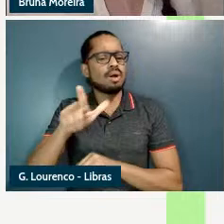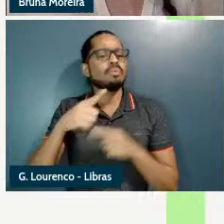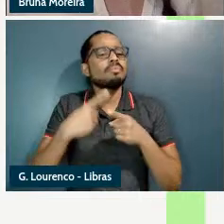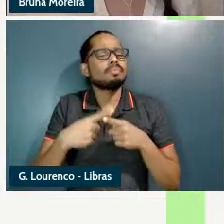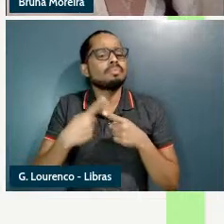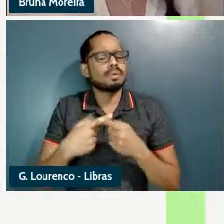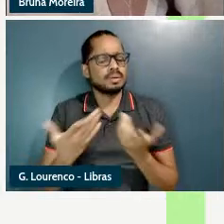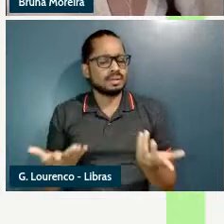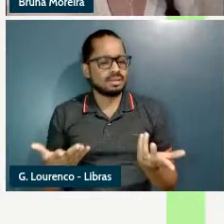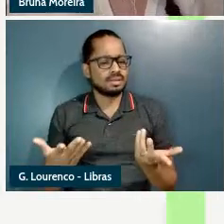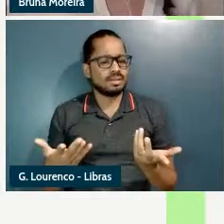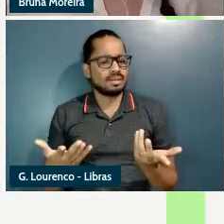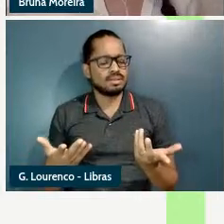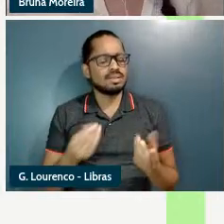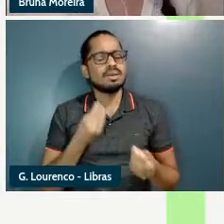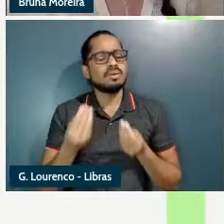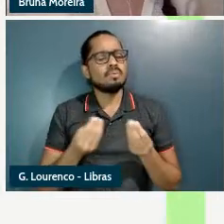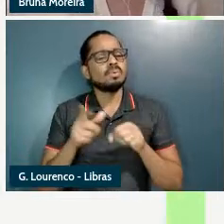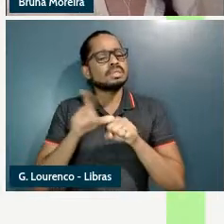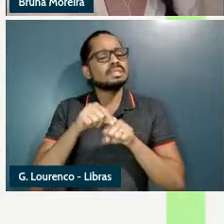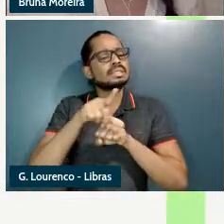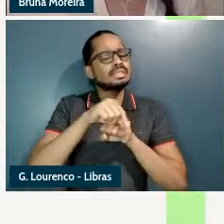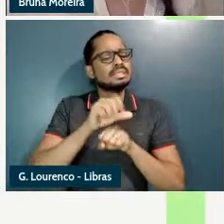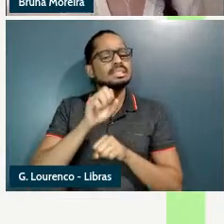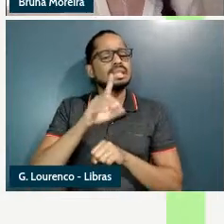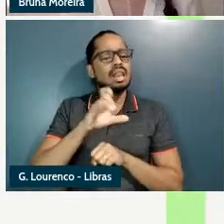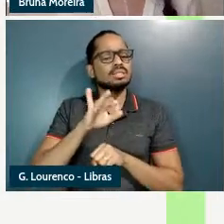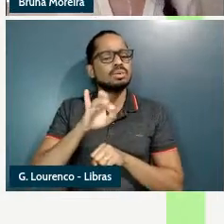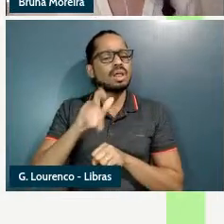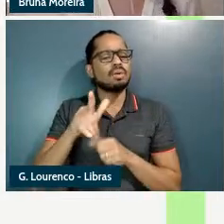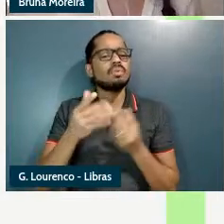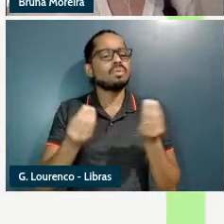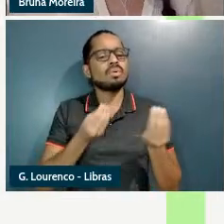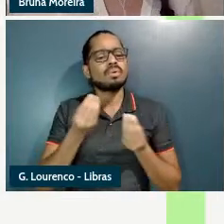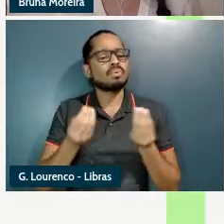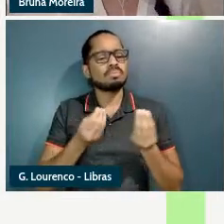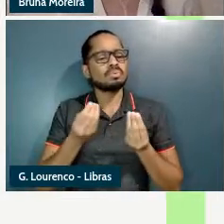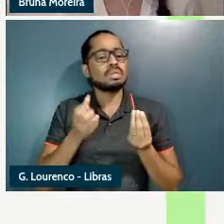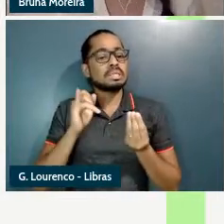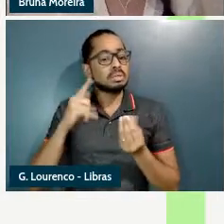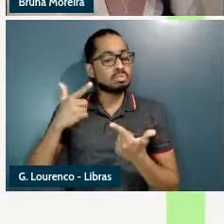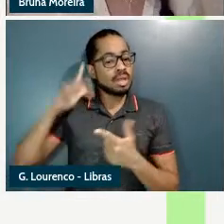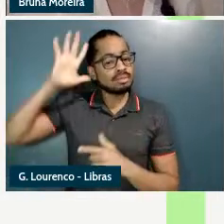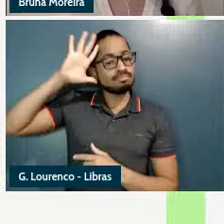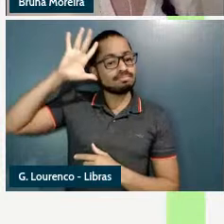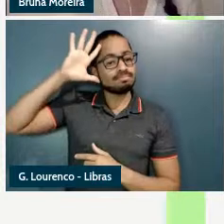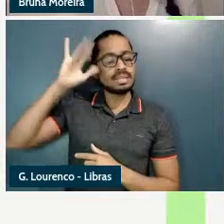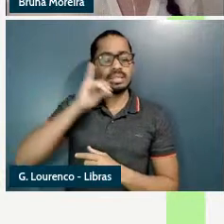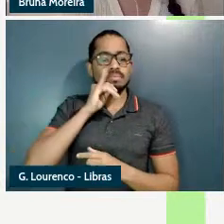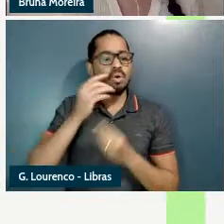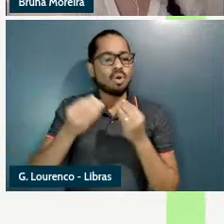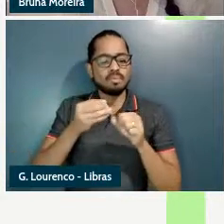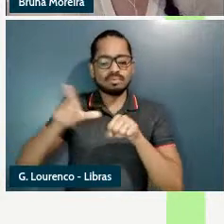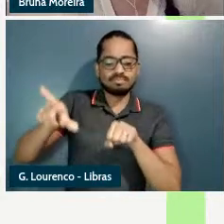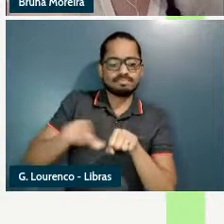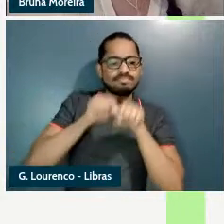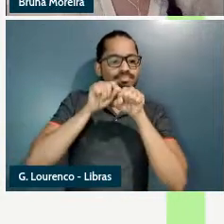não motiva como você forma esses adjetivos na ausência de uma teoria para seleção de raiz e núcleo funcional